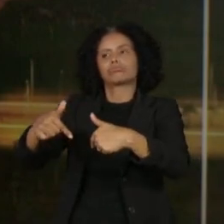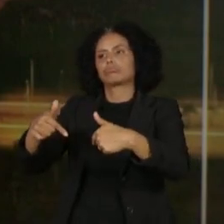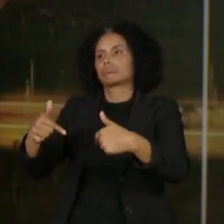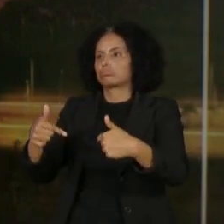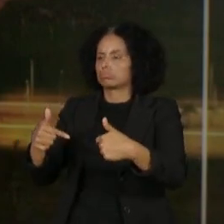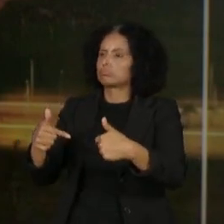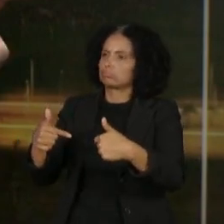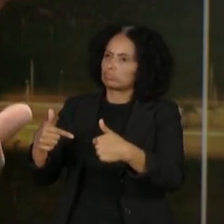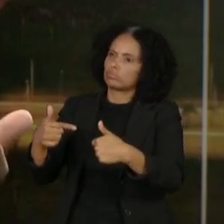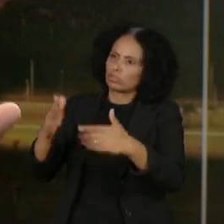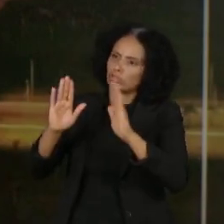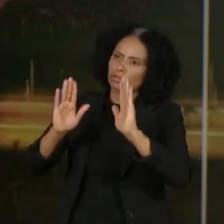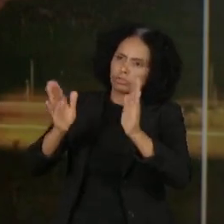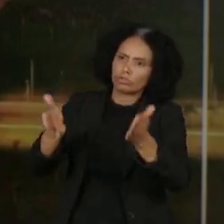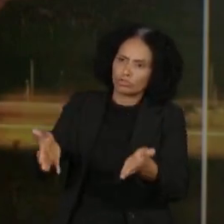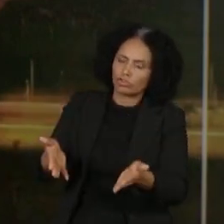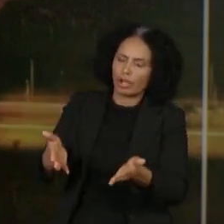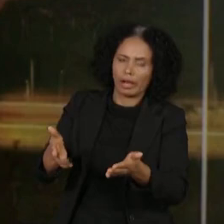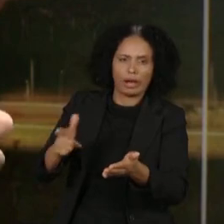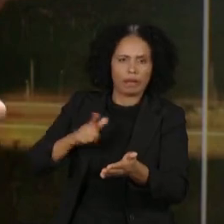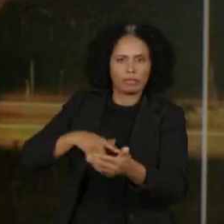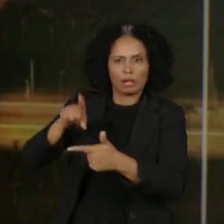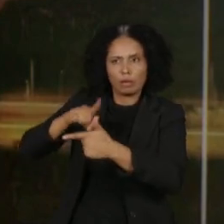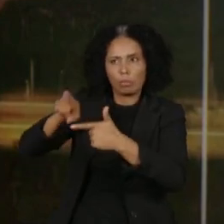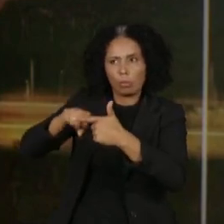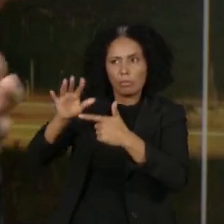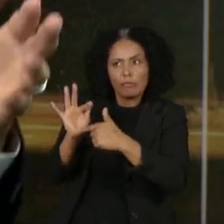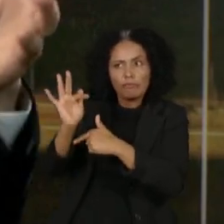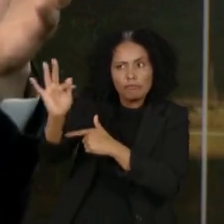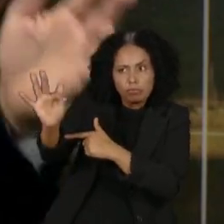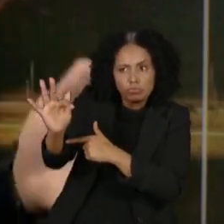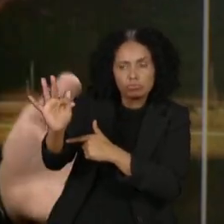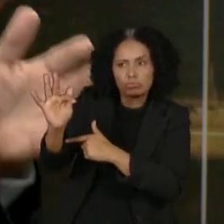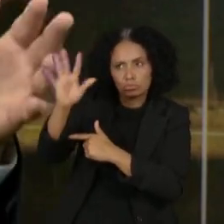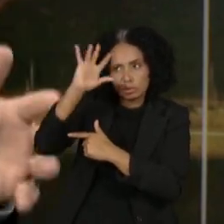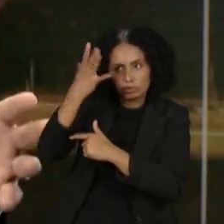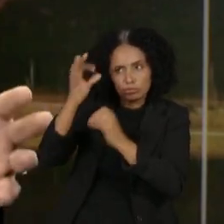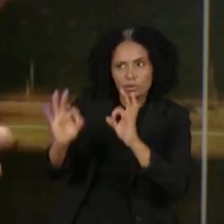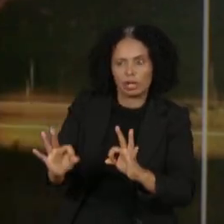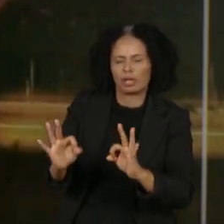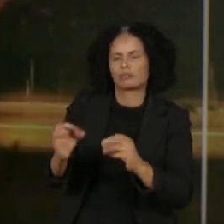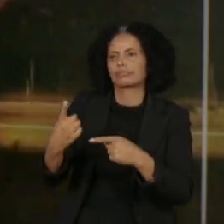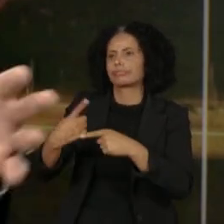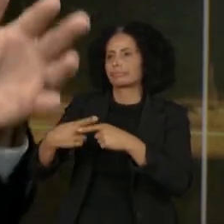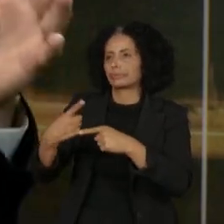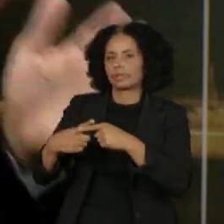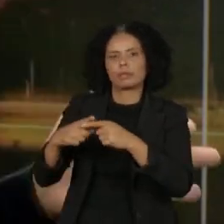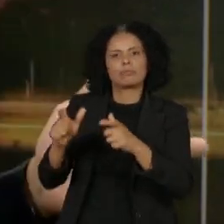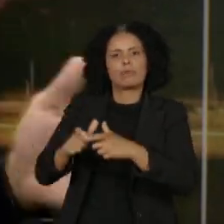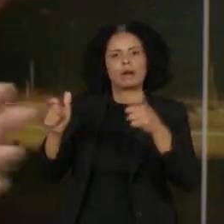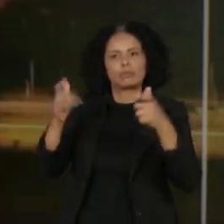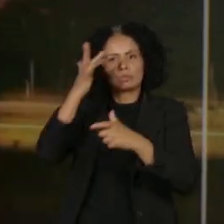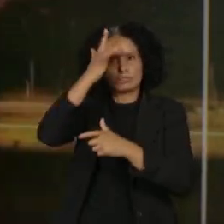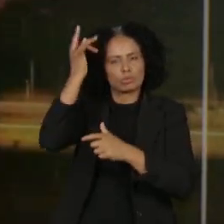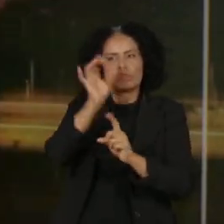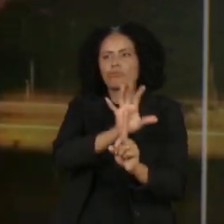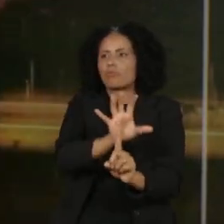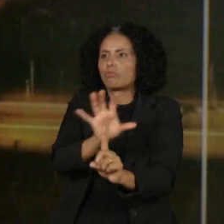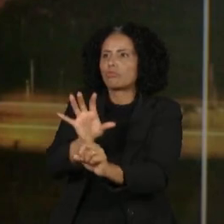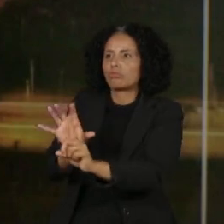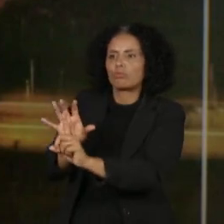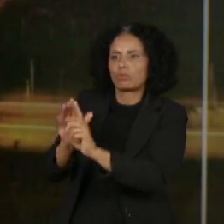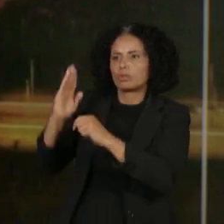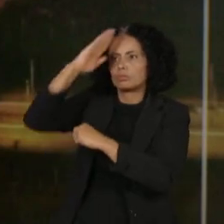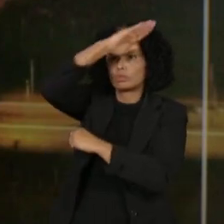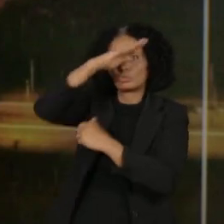enfrentar resistências que eventualmente possam acontecer, porque parte delas, das pessoas, foram contaminadas pelo ambiente